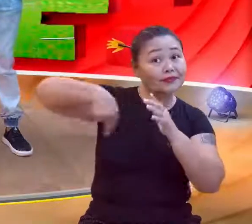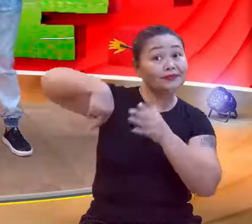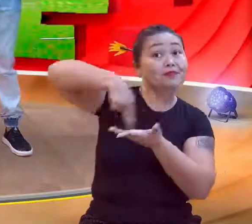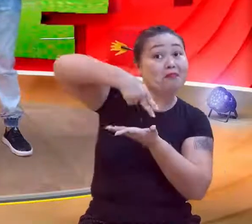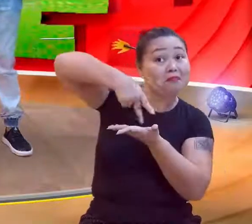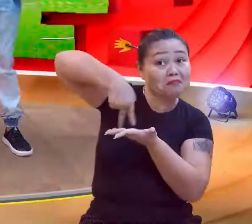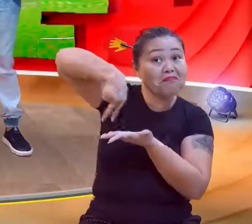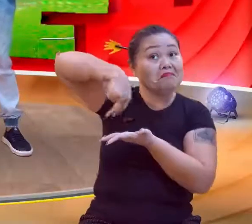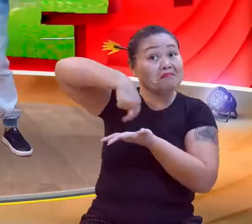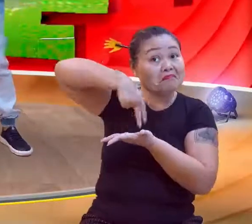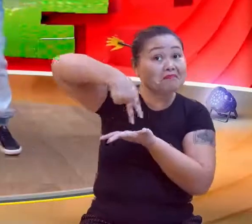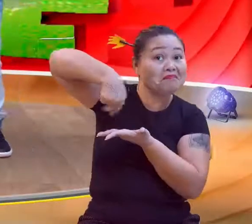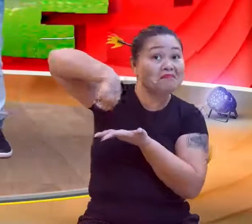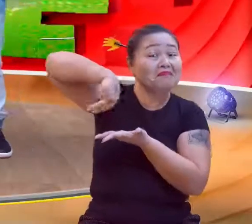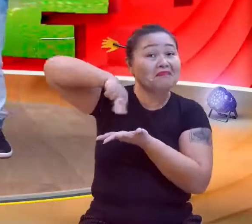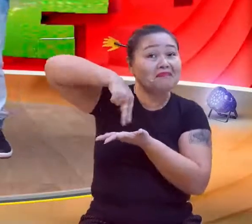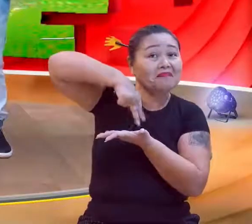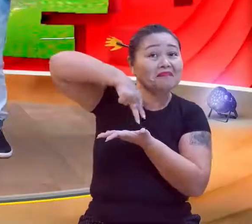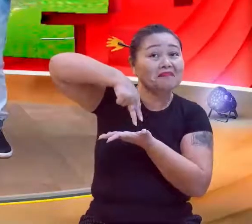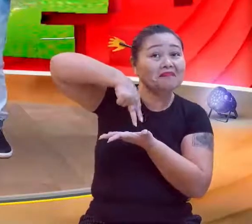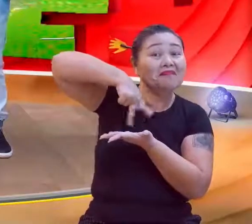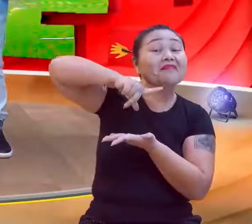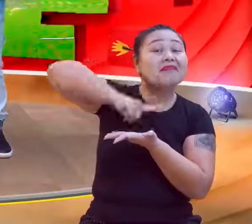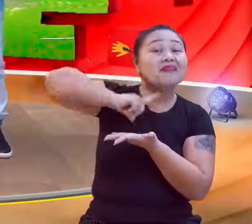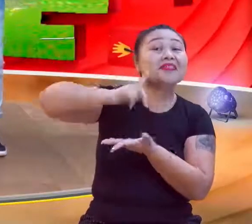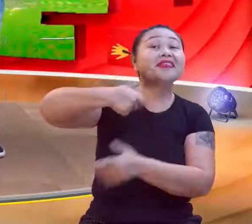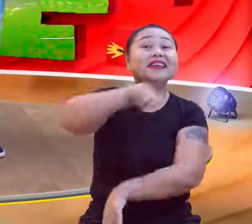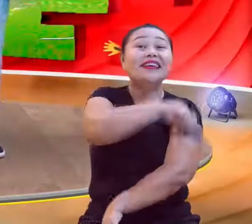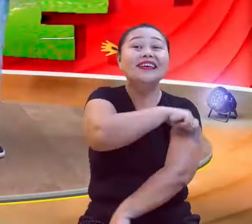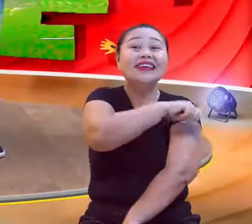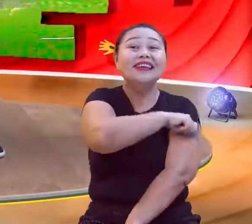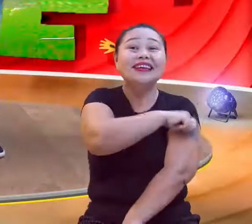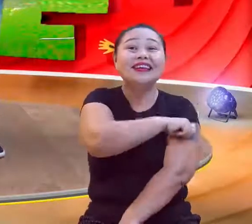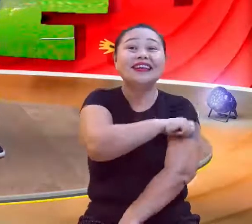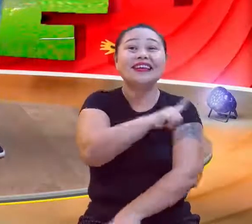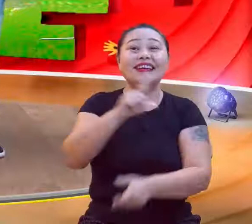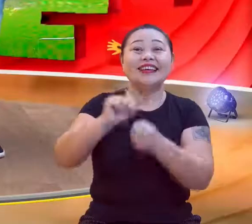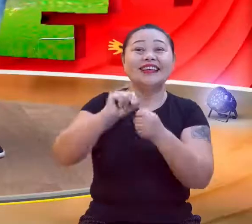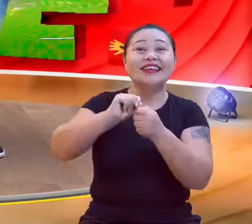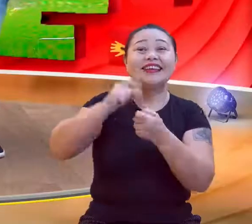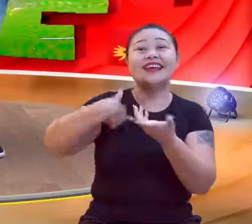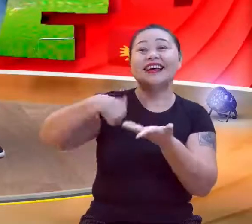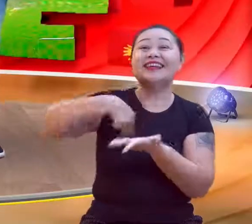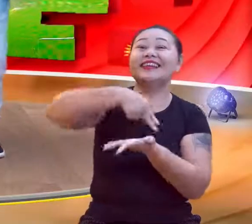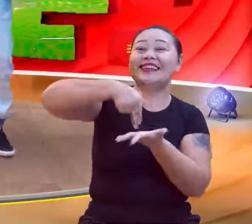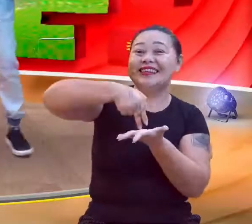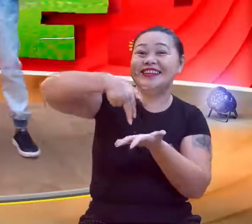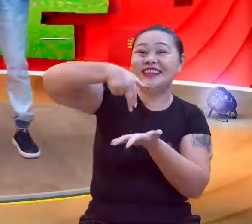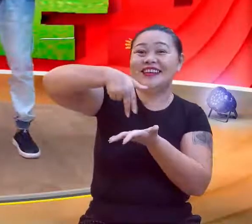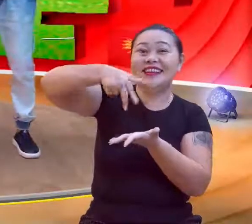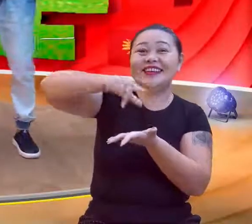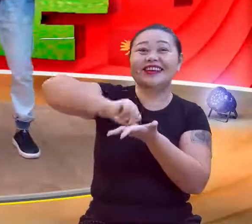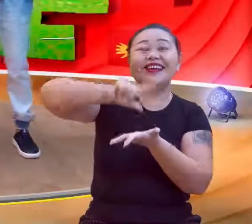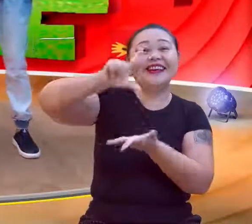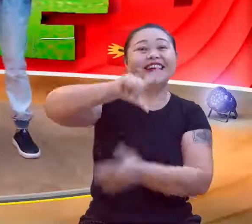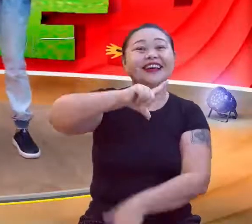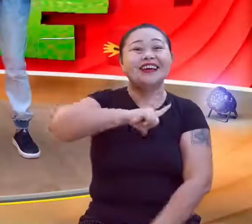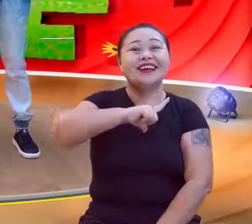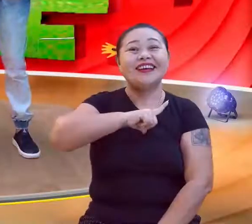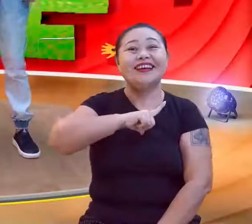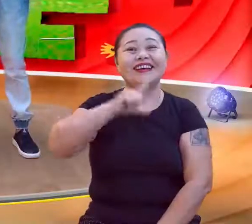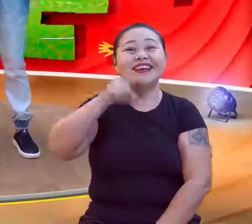muito animado. Ah, é aquela do... Cadê o... Nós temos um aluno dançarina, aquela do celular, que fica balançando assim, né? É nosso aluno